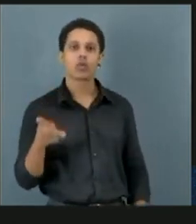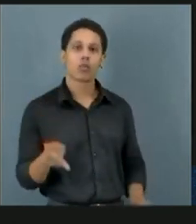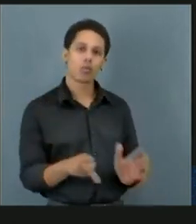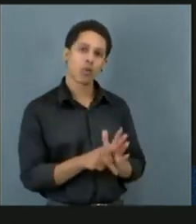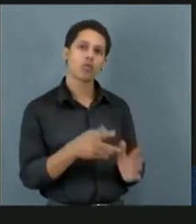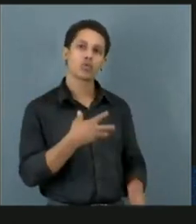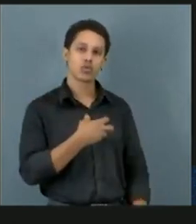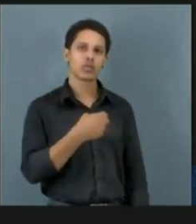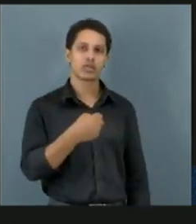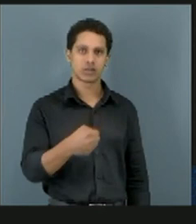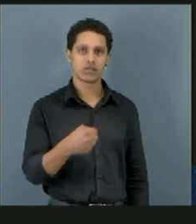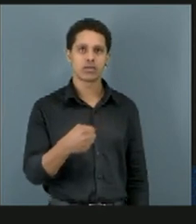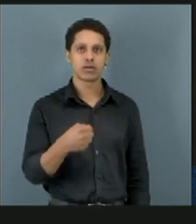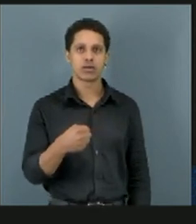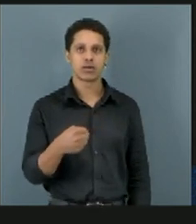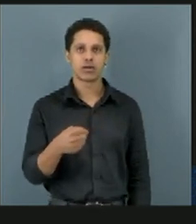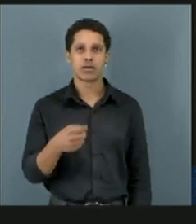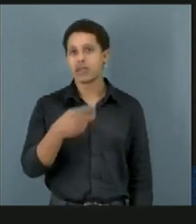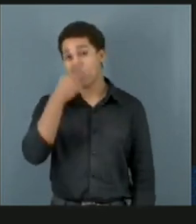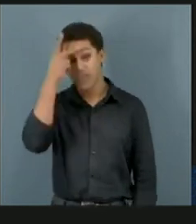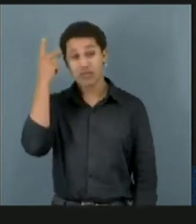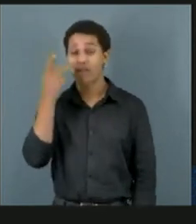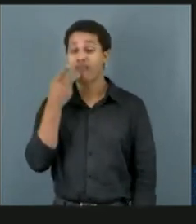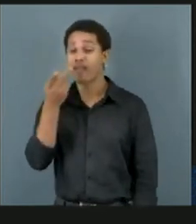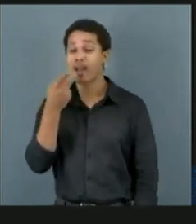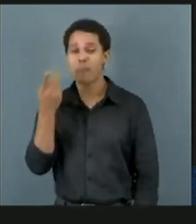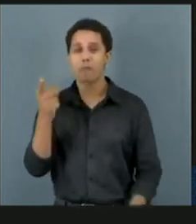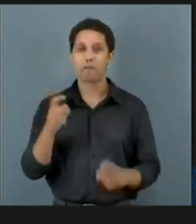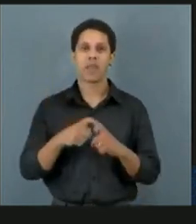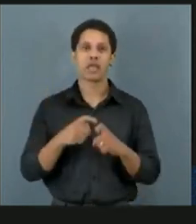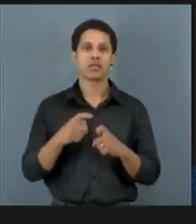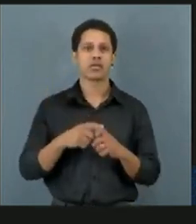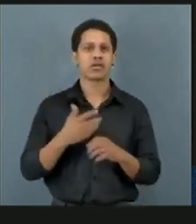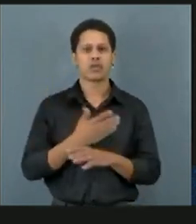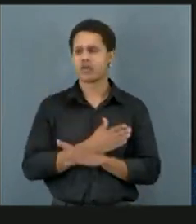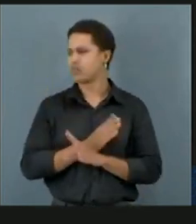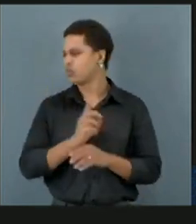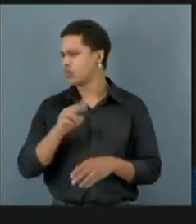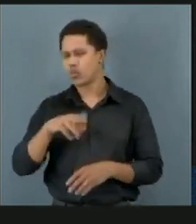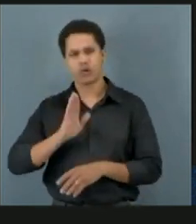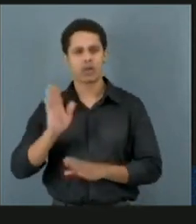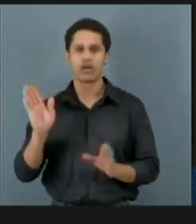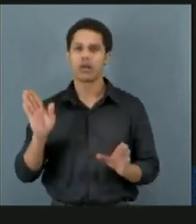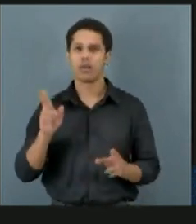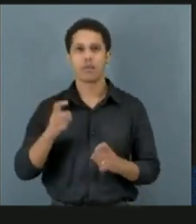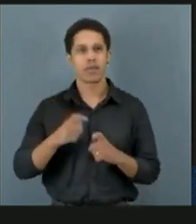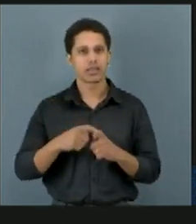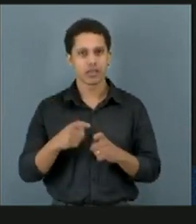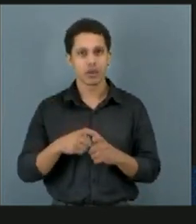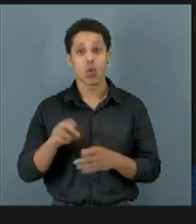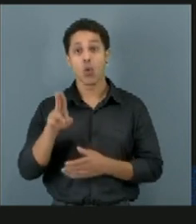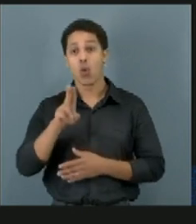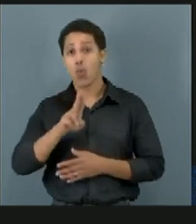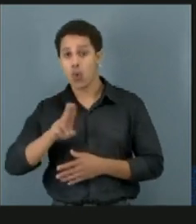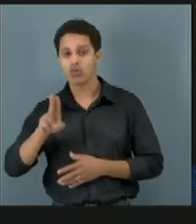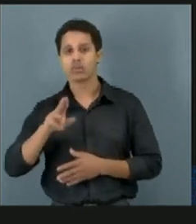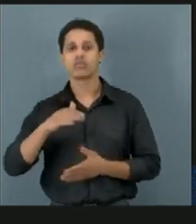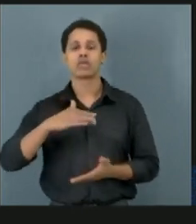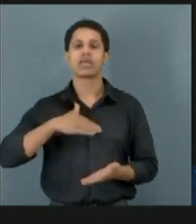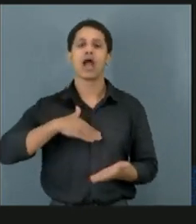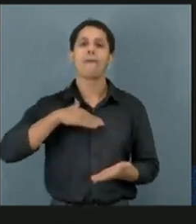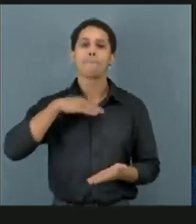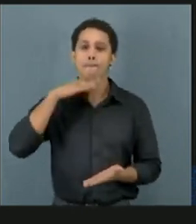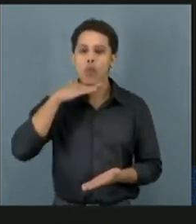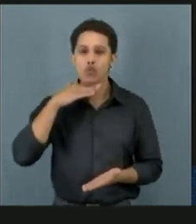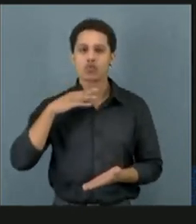E as pessoas ficam chamando de medicinal. Jamais é medicinal. Uso e abuso de substâncias